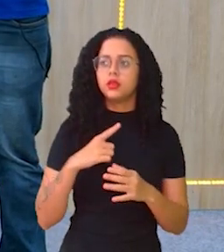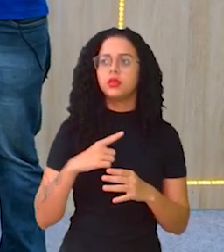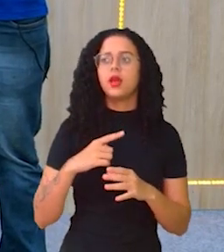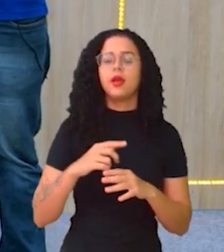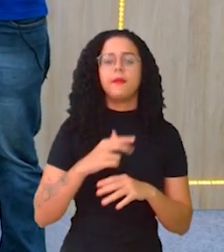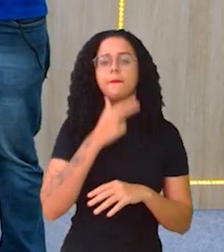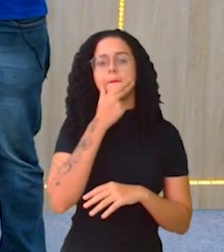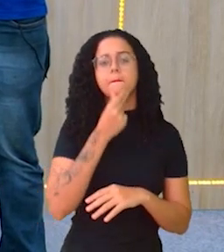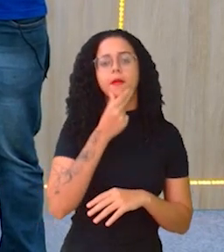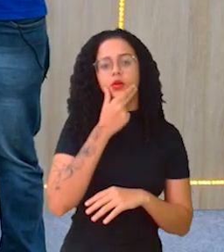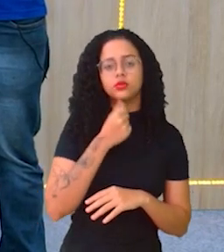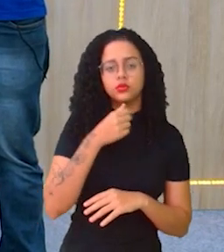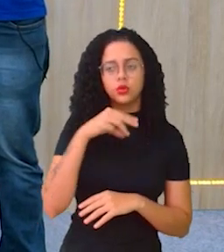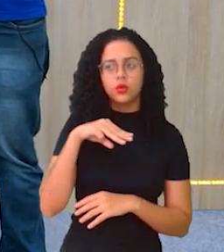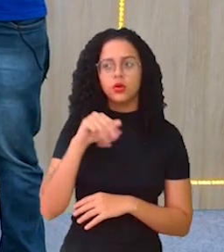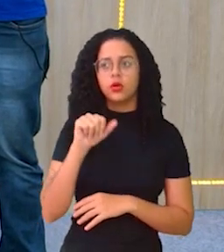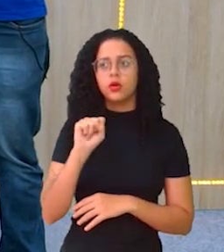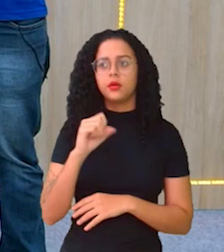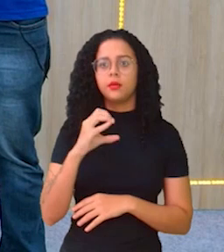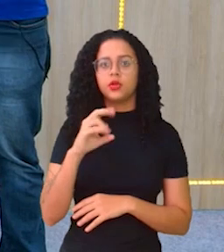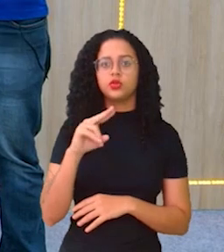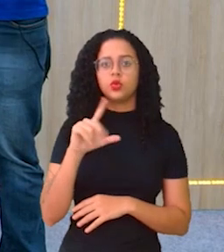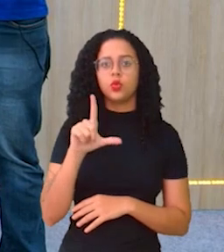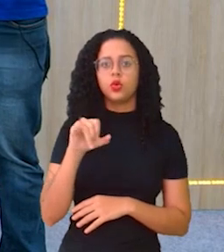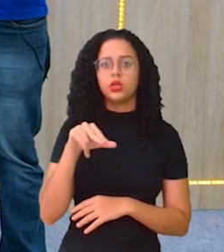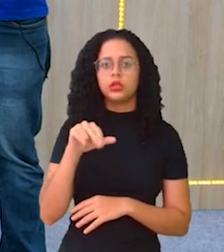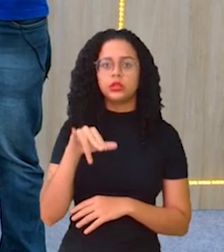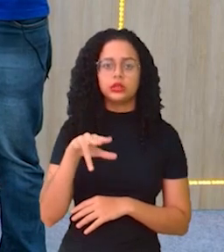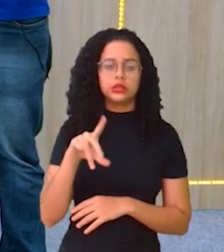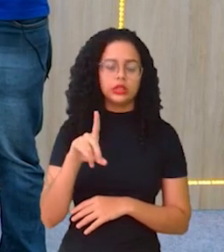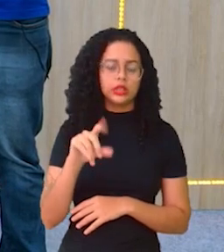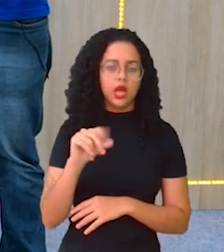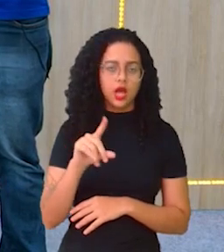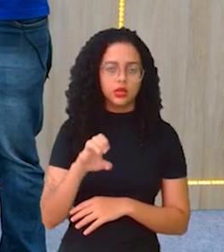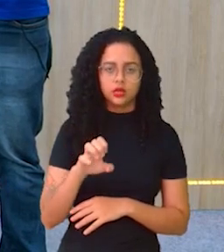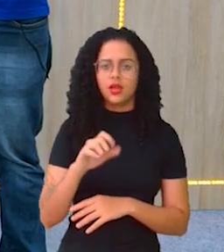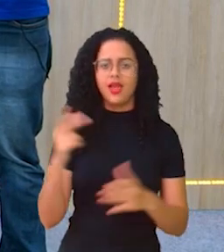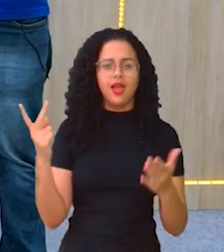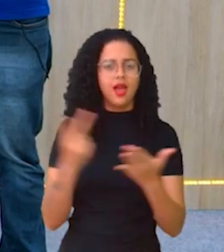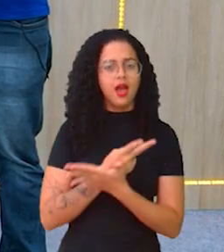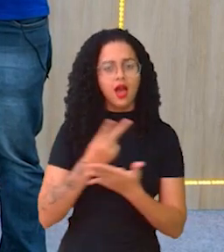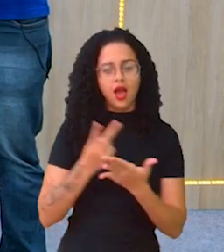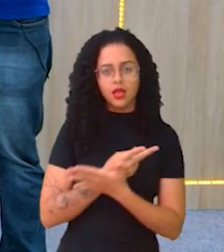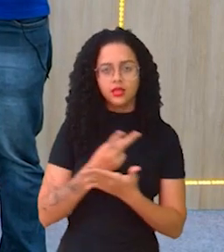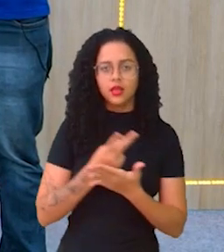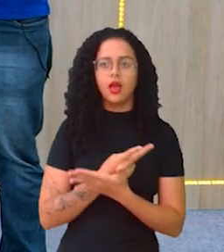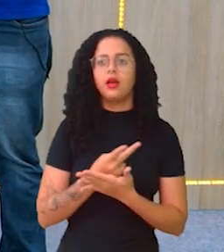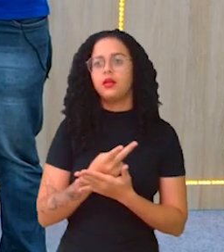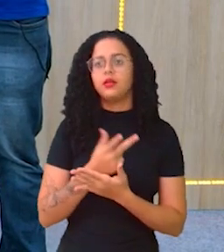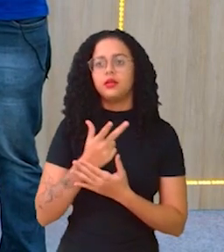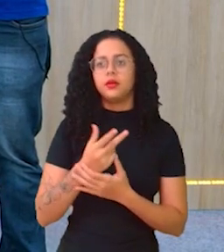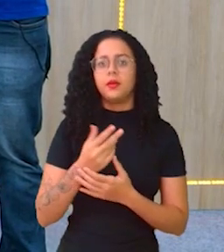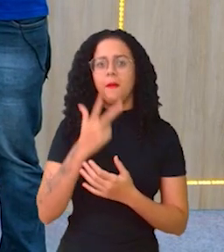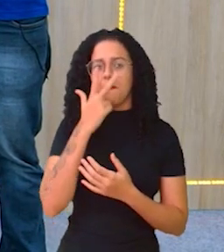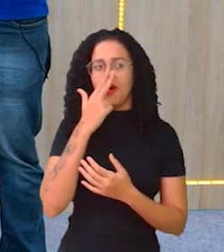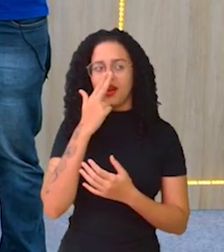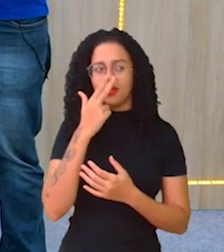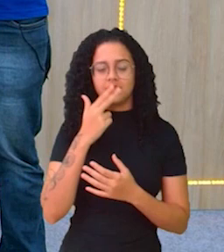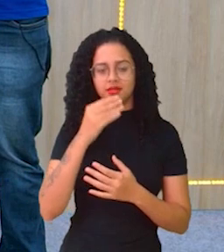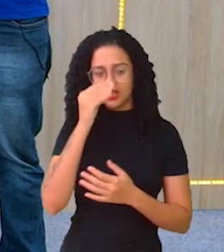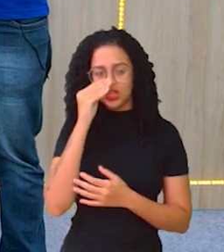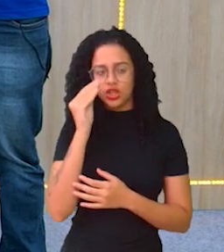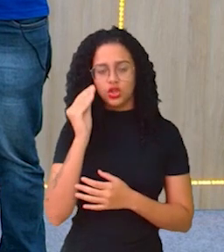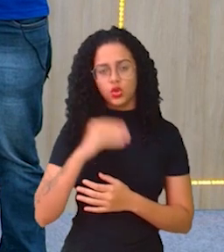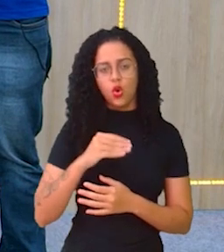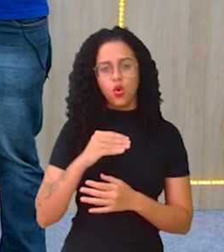masculinidade, que é uma construção errada, de que coíbe a sensibilidade, que muitas vezes essa